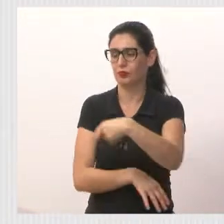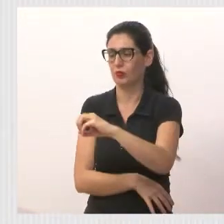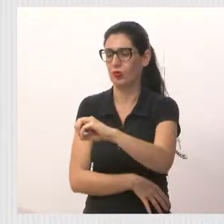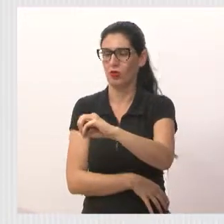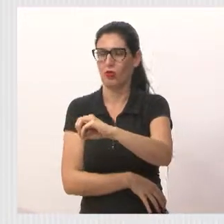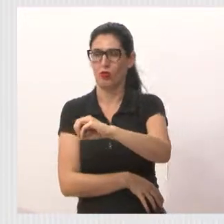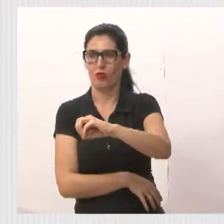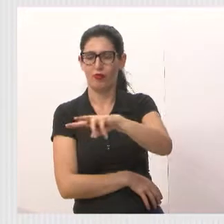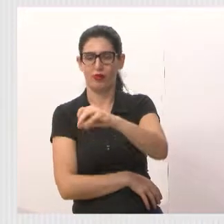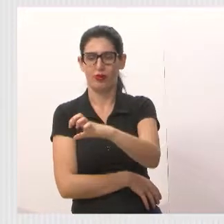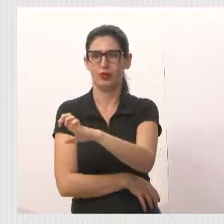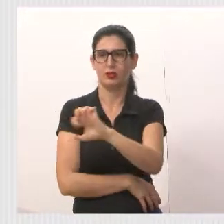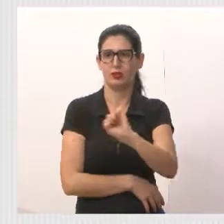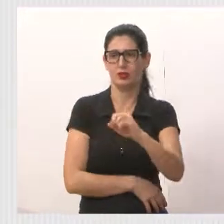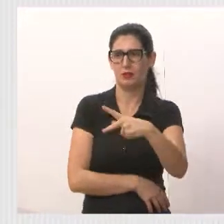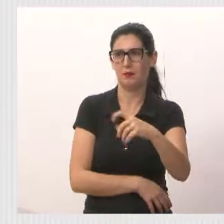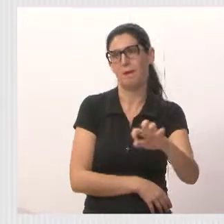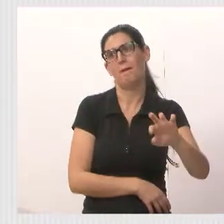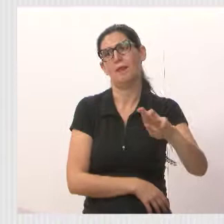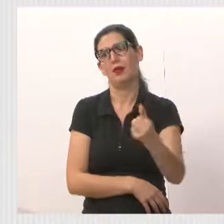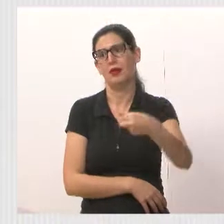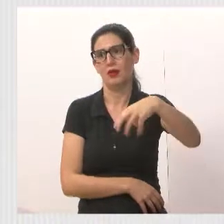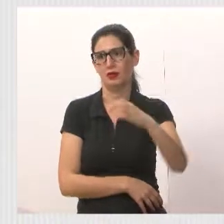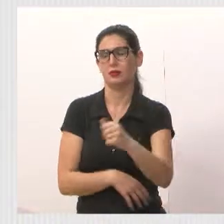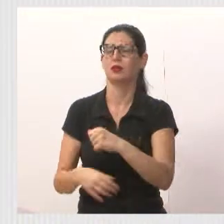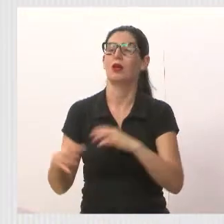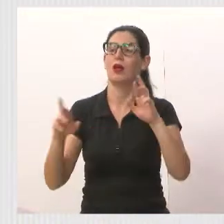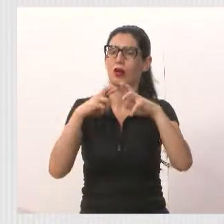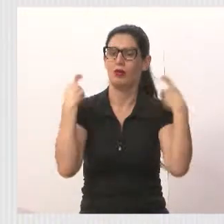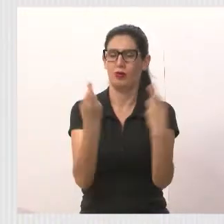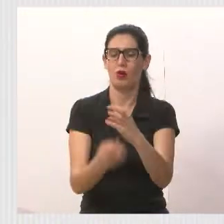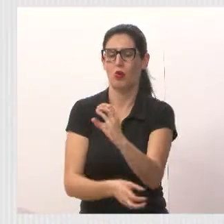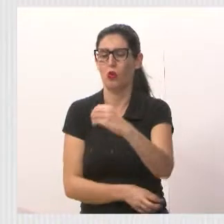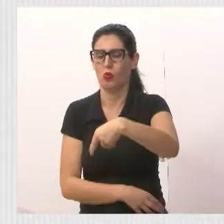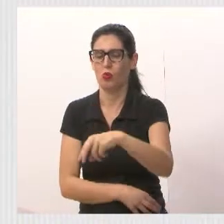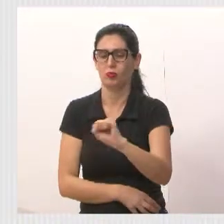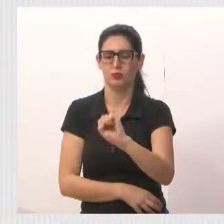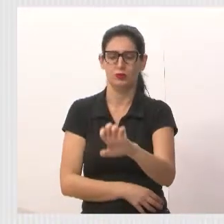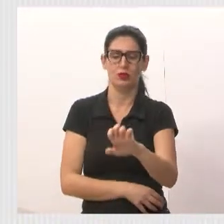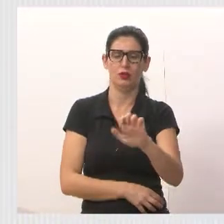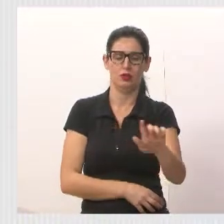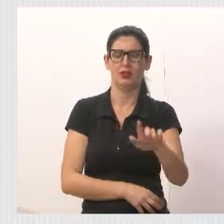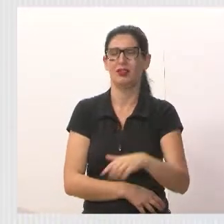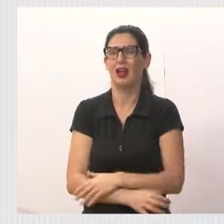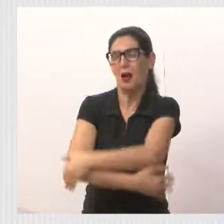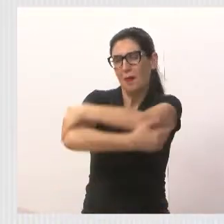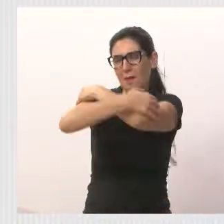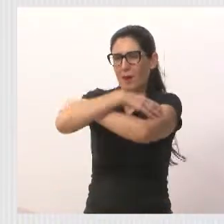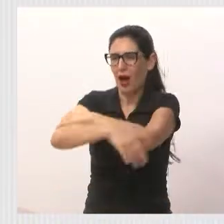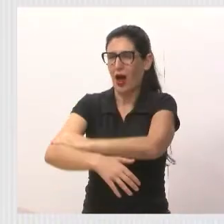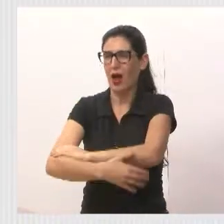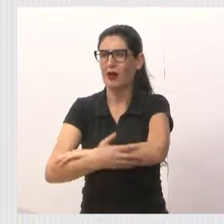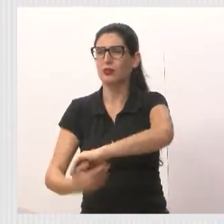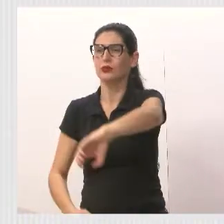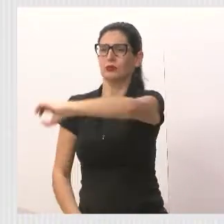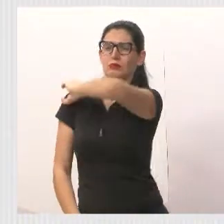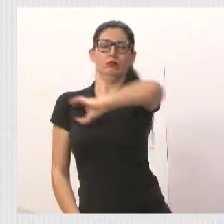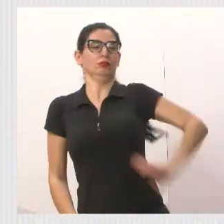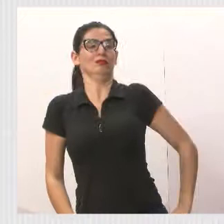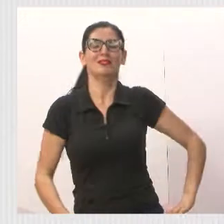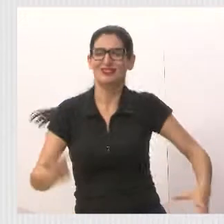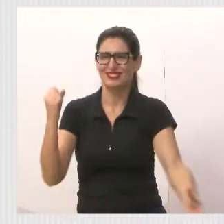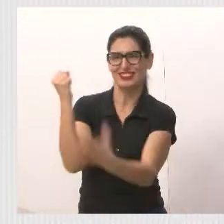estava acontecendo, no mesmo dia, a reunião do Consegue Oeste. Aqui um abraço para todos os bravadores pela má segurança